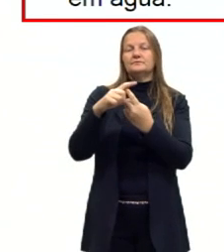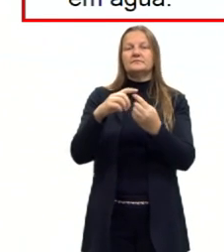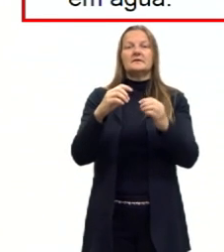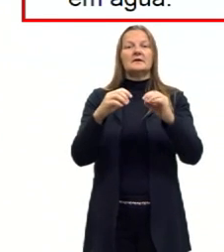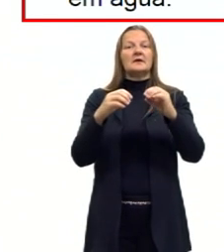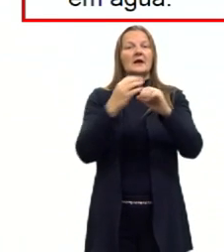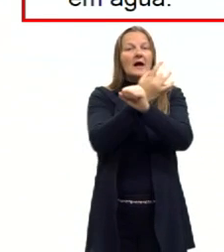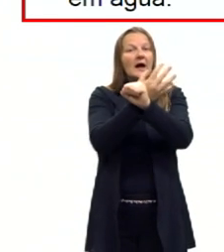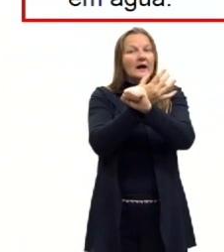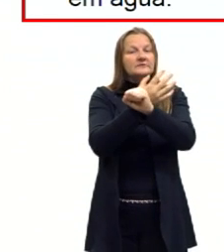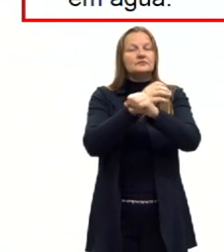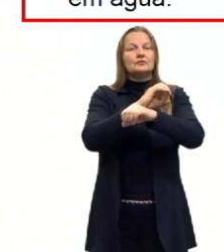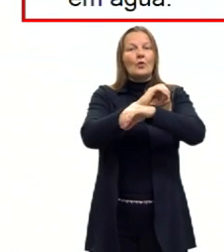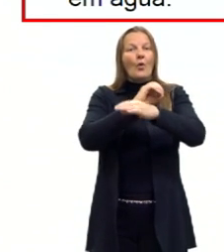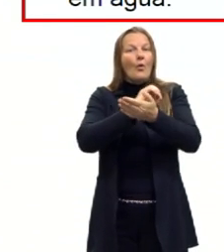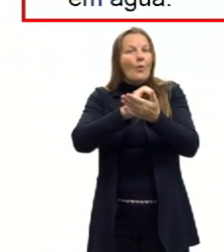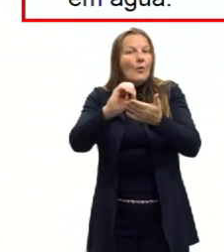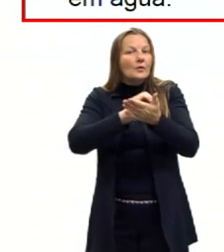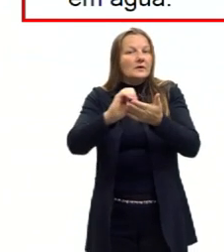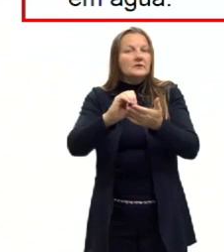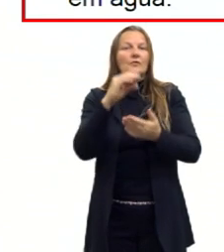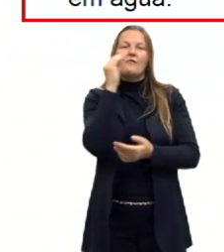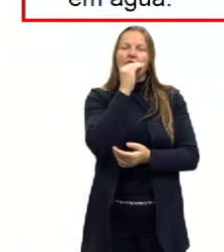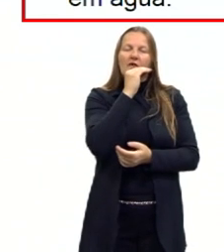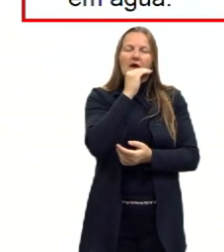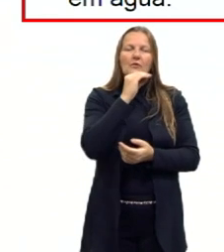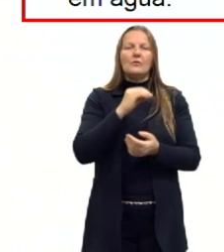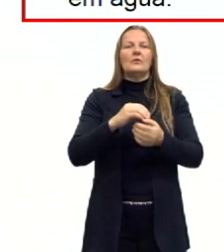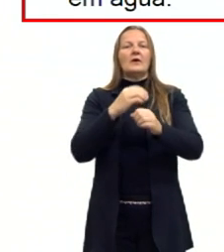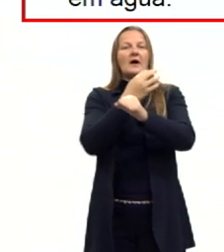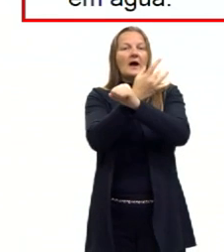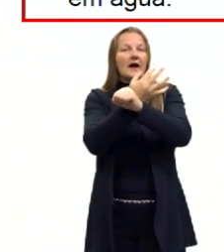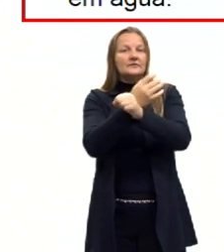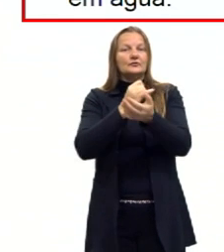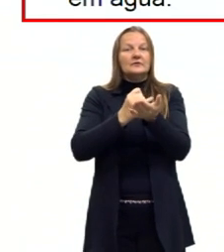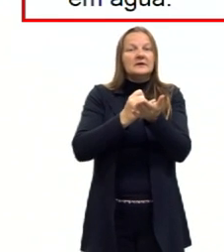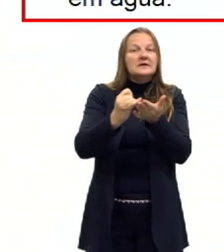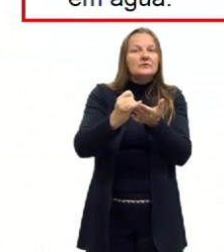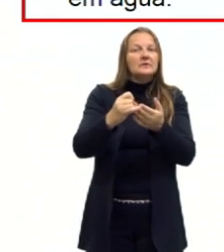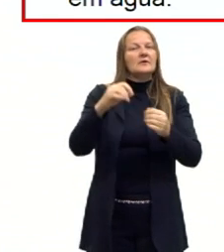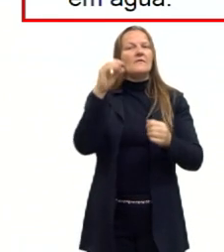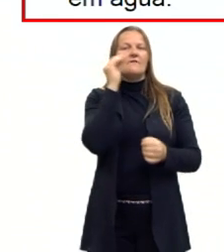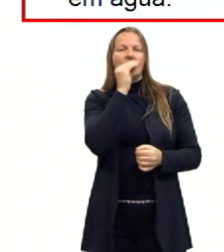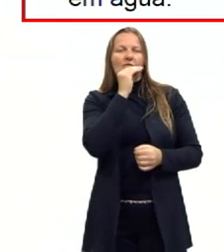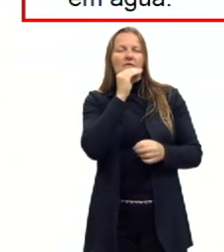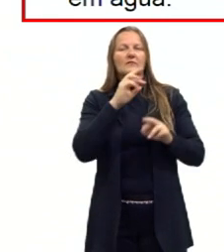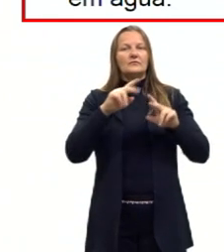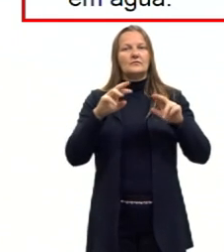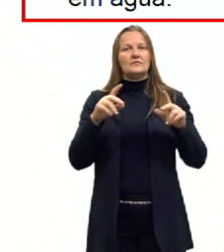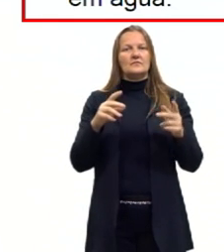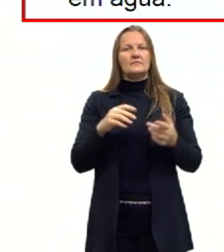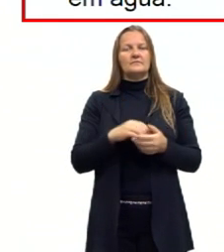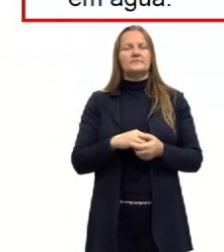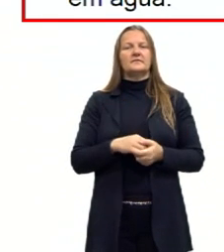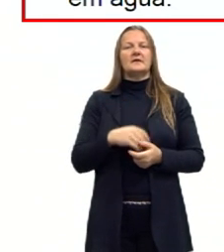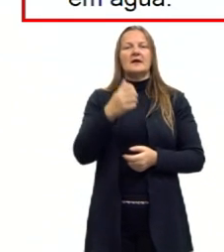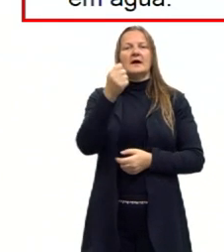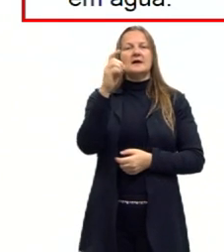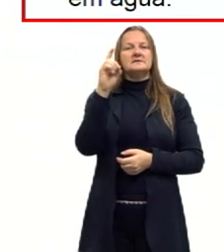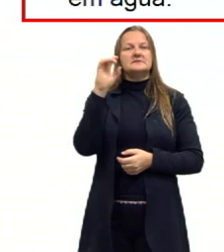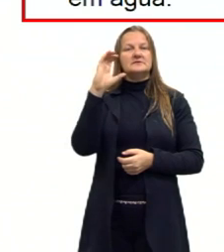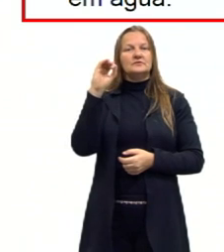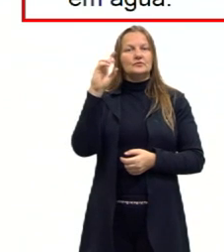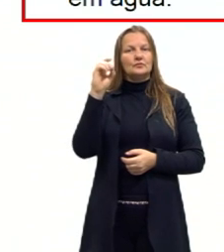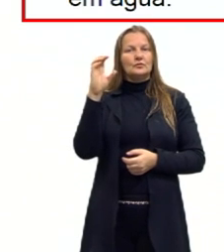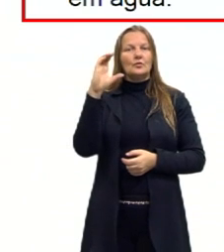são mais fracos do que os ácidos inorgânicos, que nós já vimos, tipo o HCL, o ácido clorídrico. O que